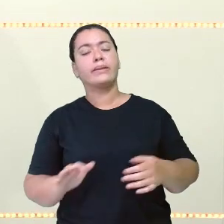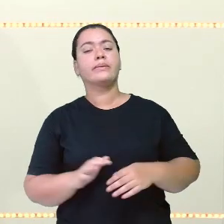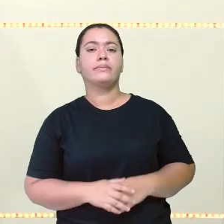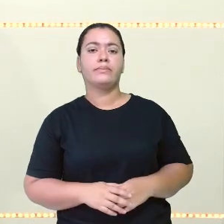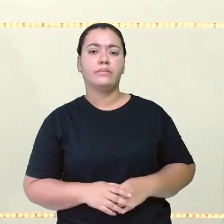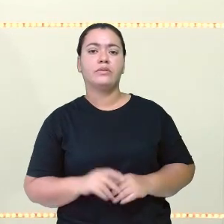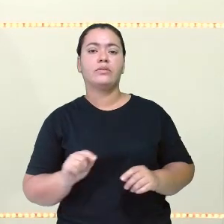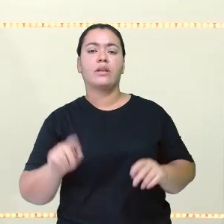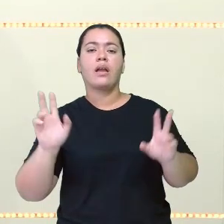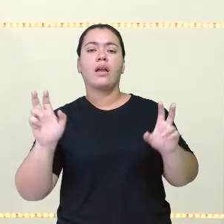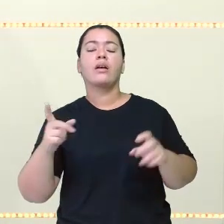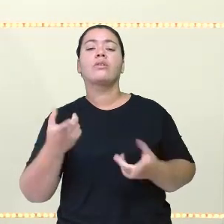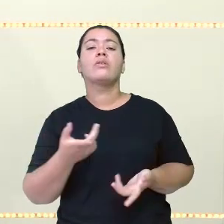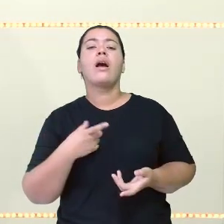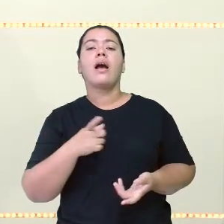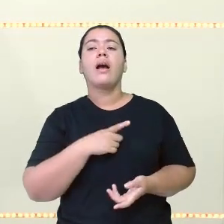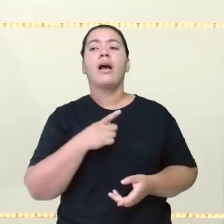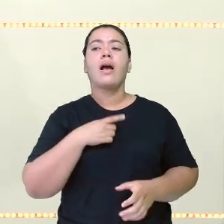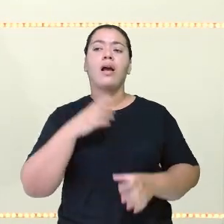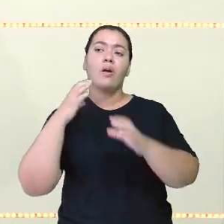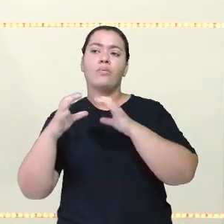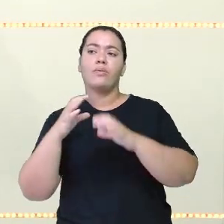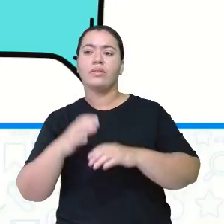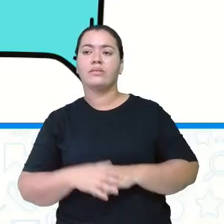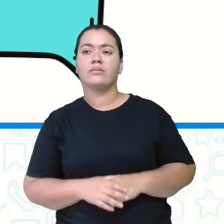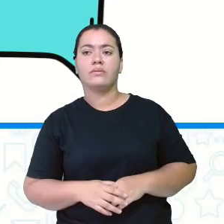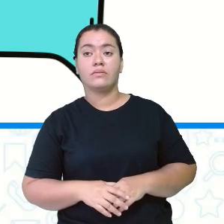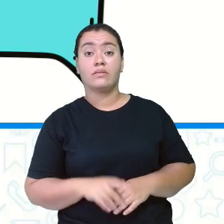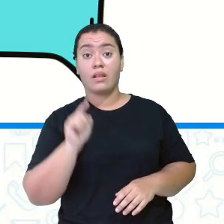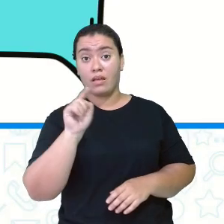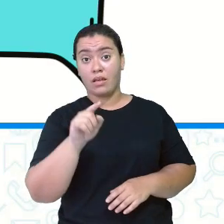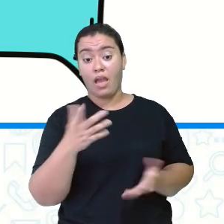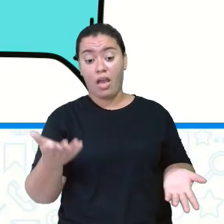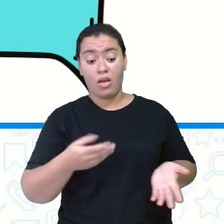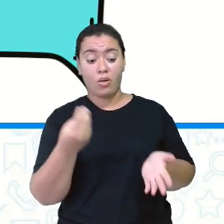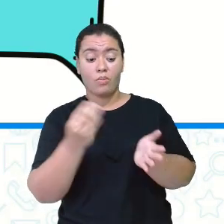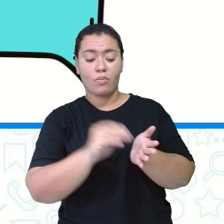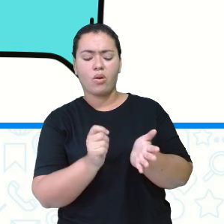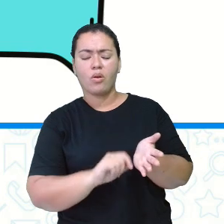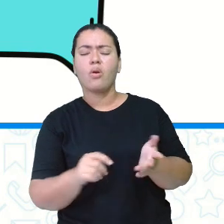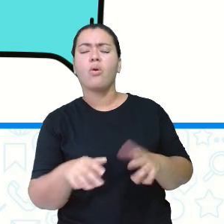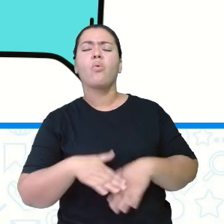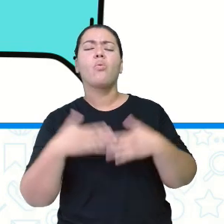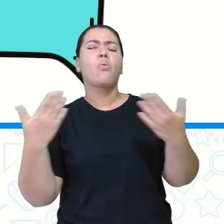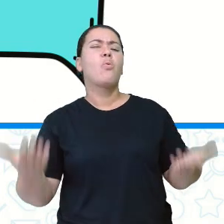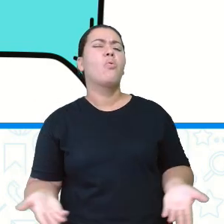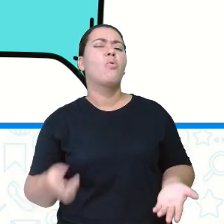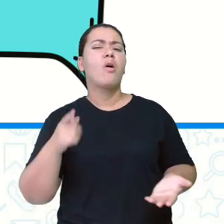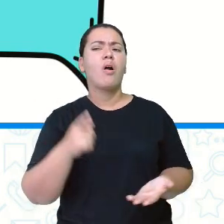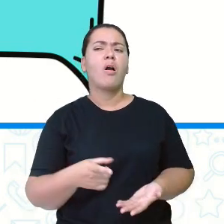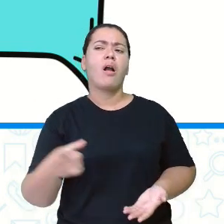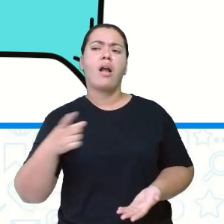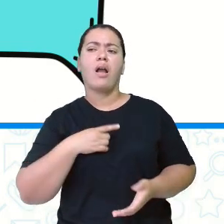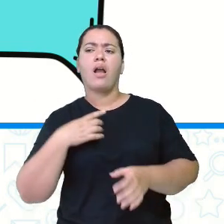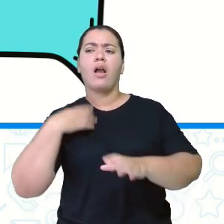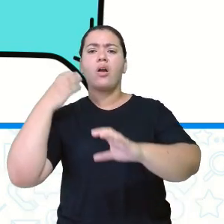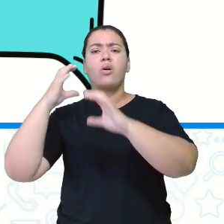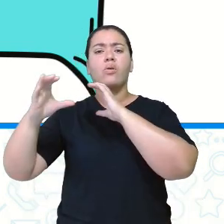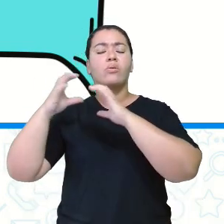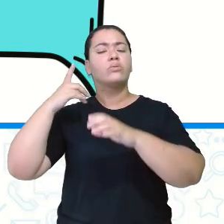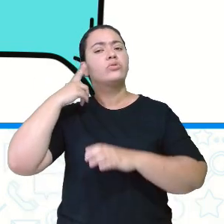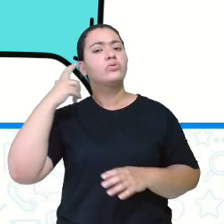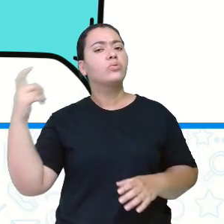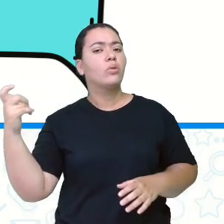sobre meios de comunicação, que é essa aqui, ó. Vocês vão colocar aí quais são os meios de comunicação